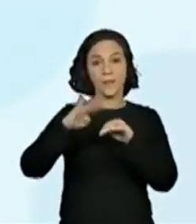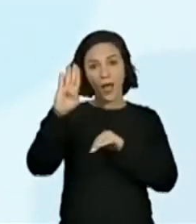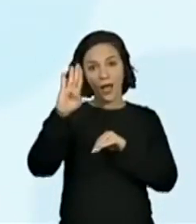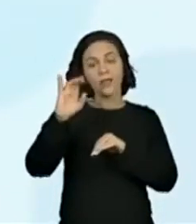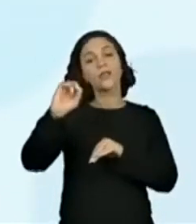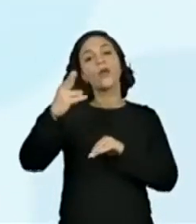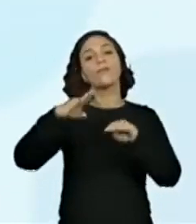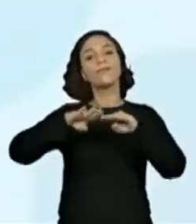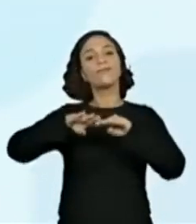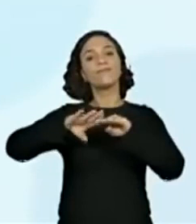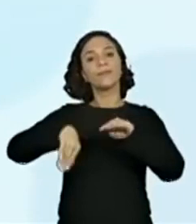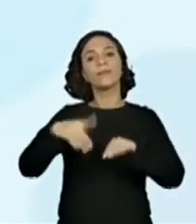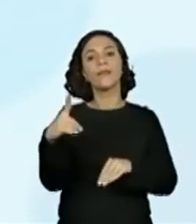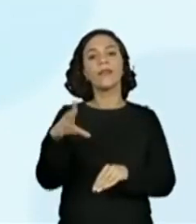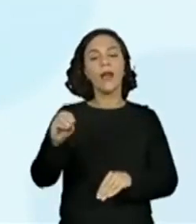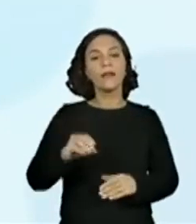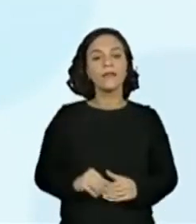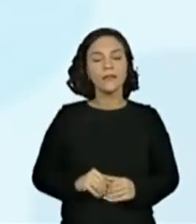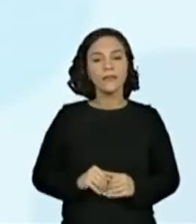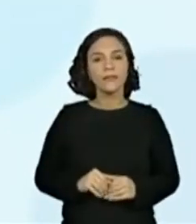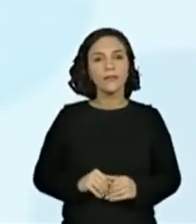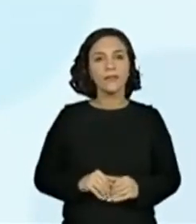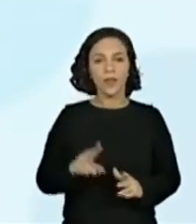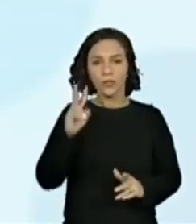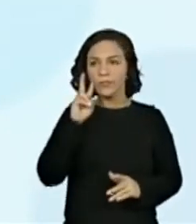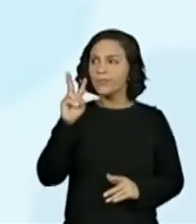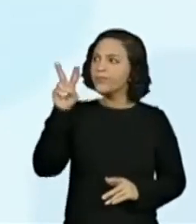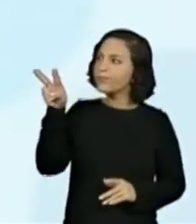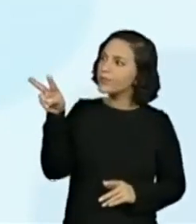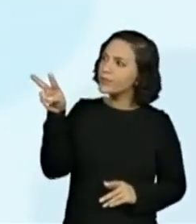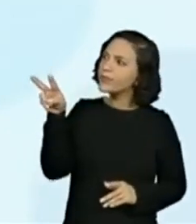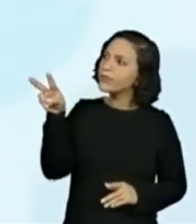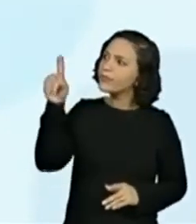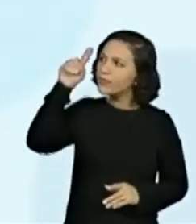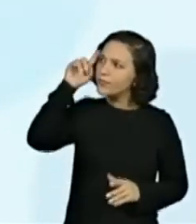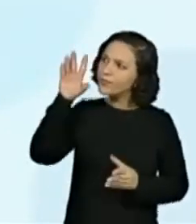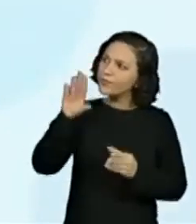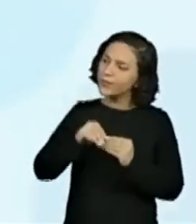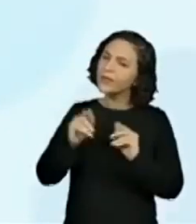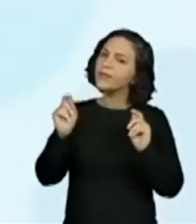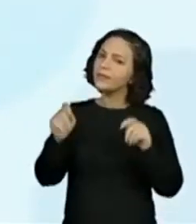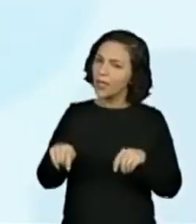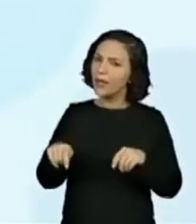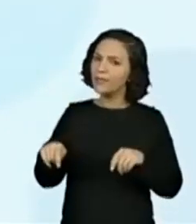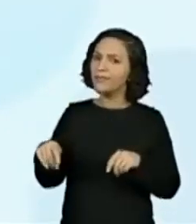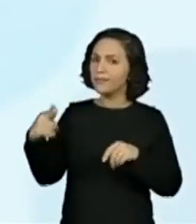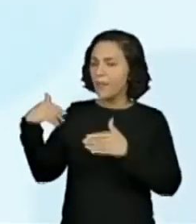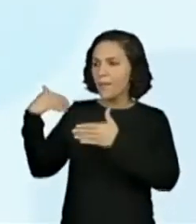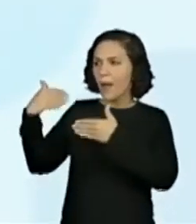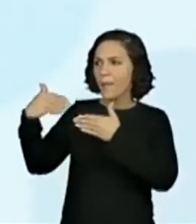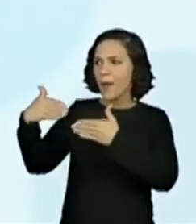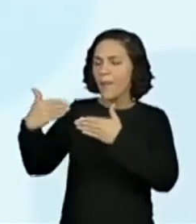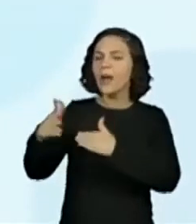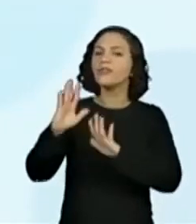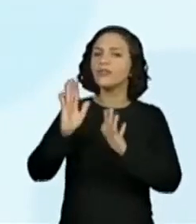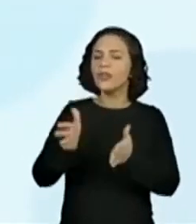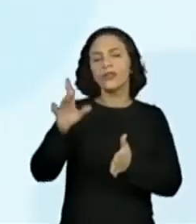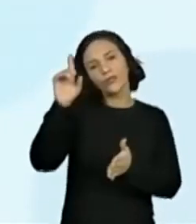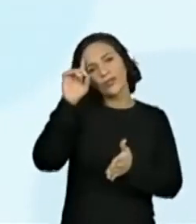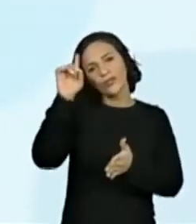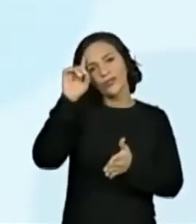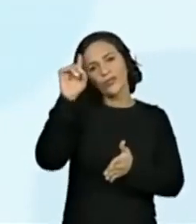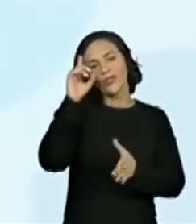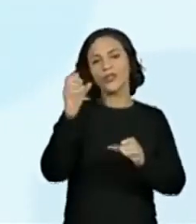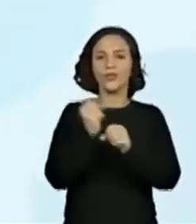ou menos de 10. Só de olhar e todos esses dias a gente vem fazendo esse trabalho de contar, não é? A Elisa também está